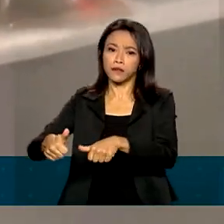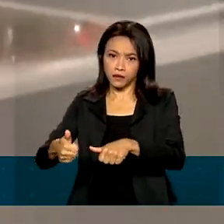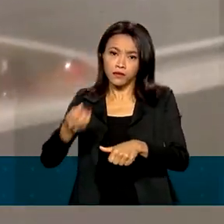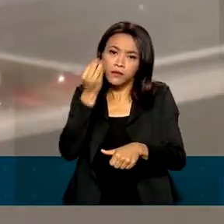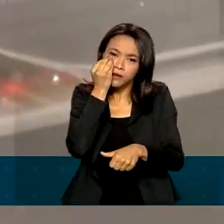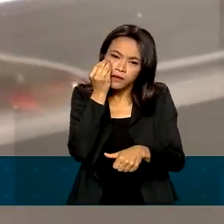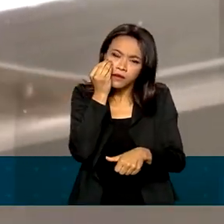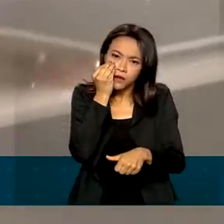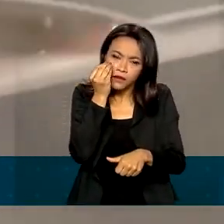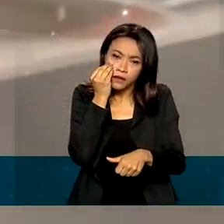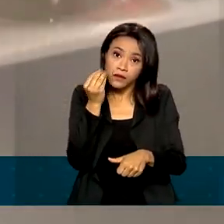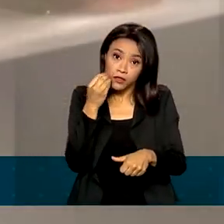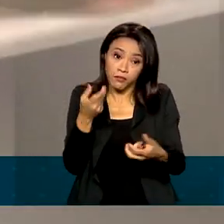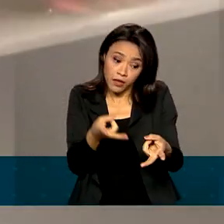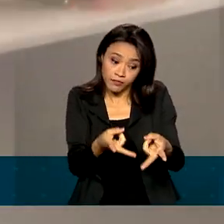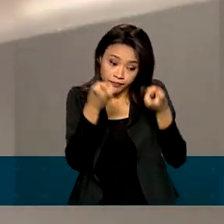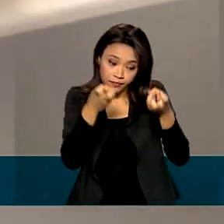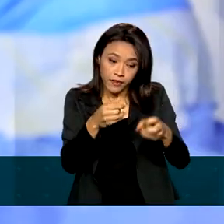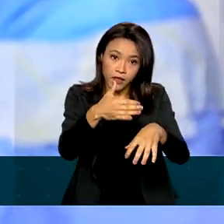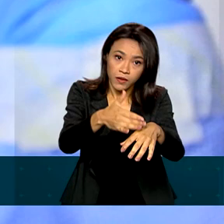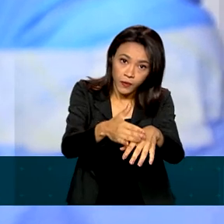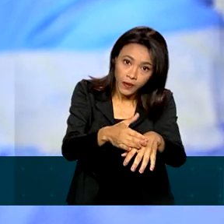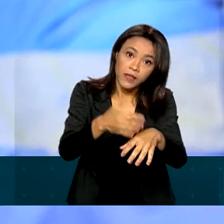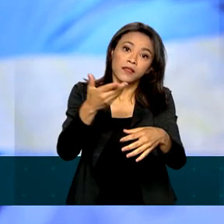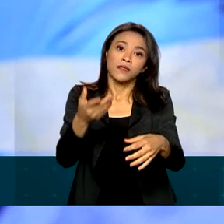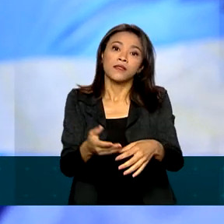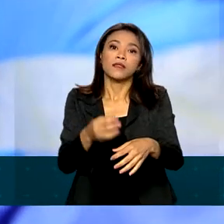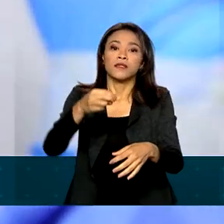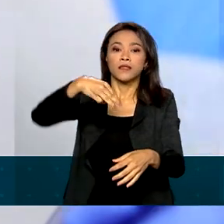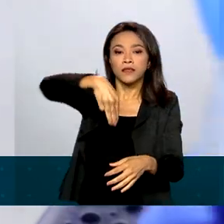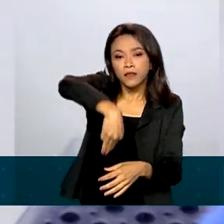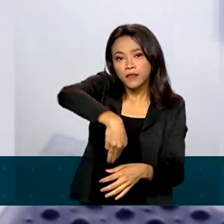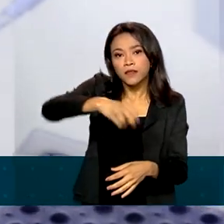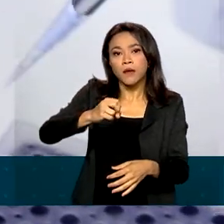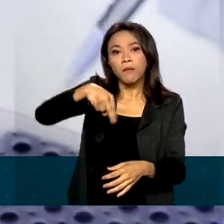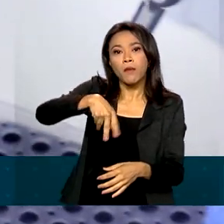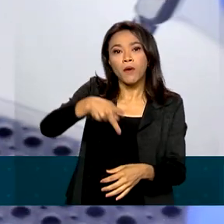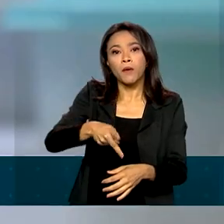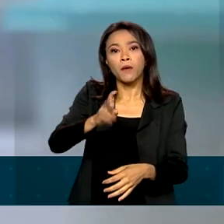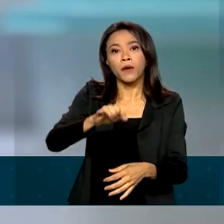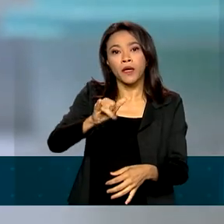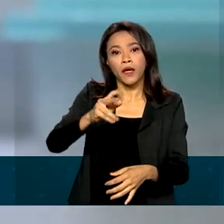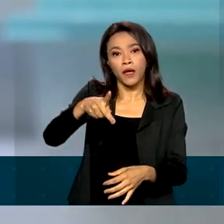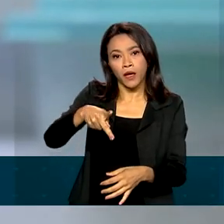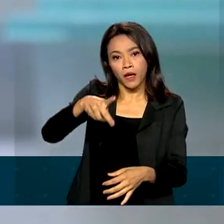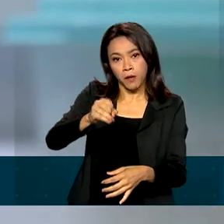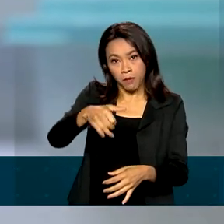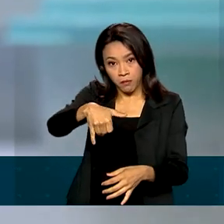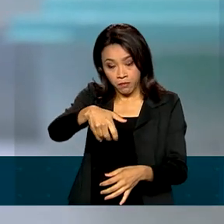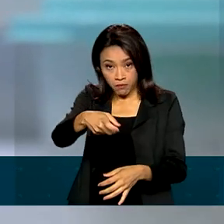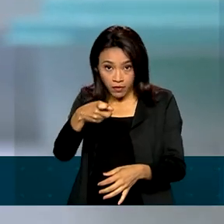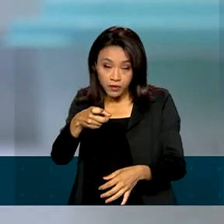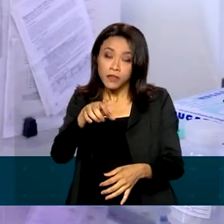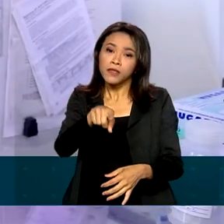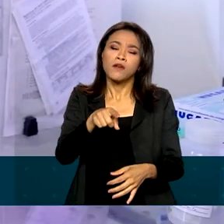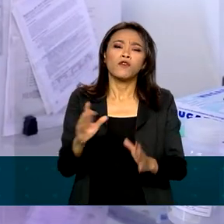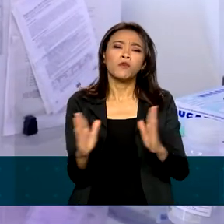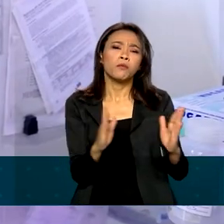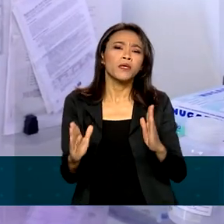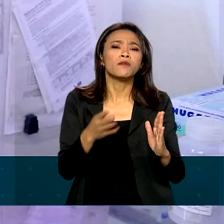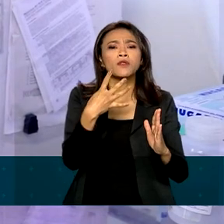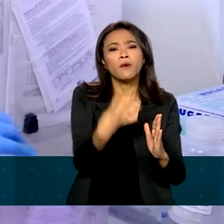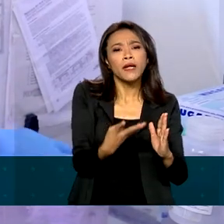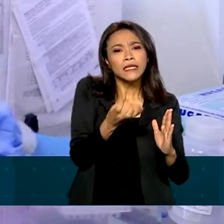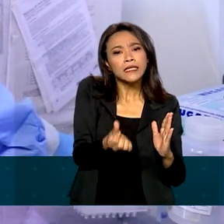testes para detecção da monkeypox, eles são tratados dentro da Anvisa como prioridade, né? Neste caso, levou 46